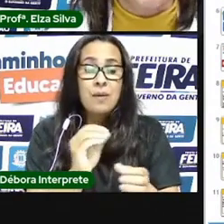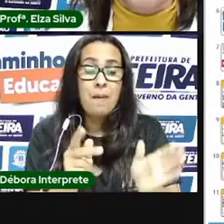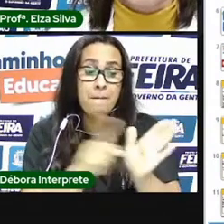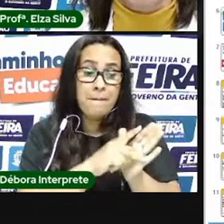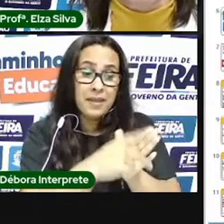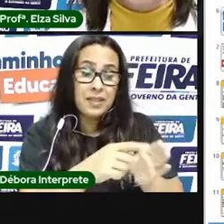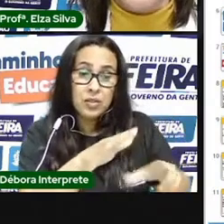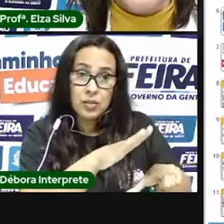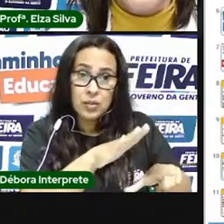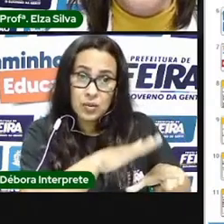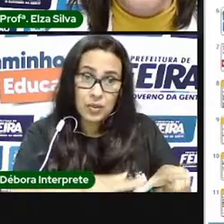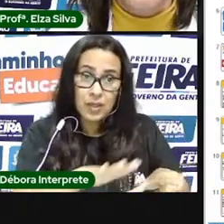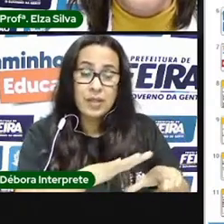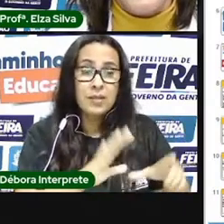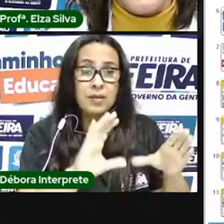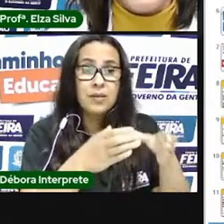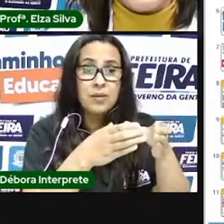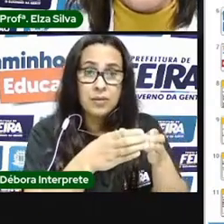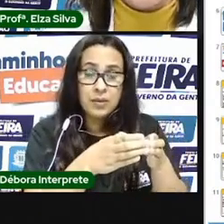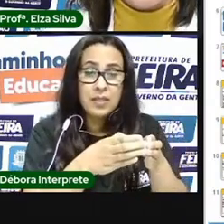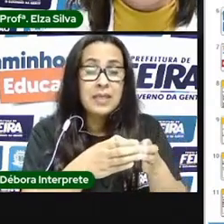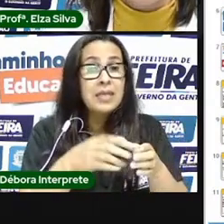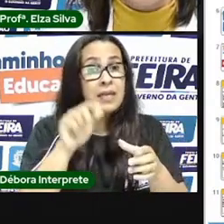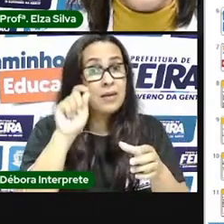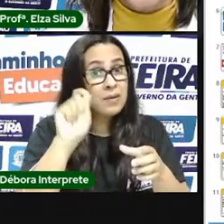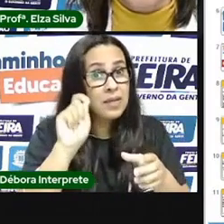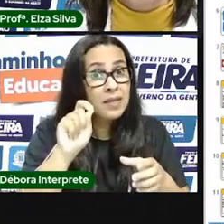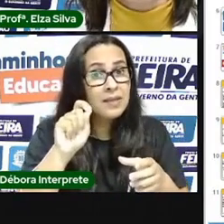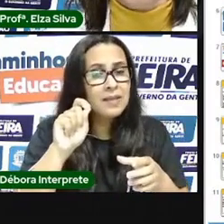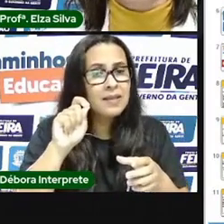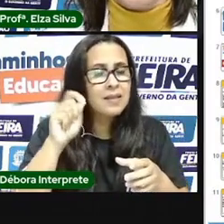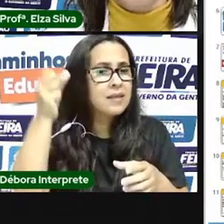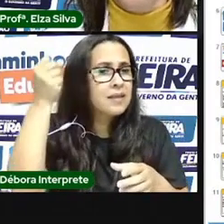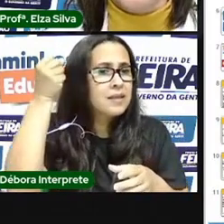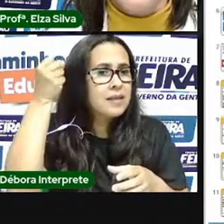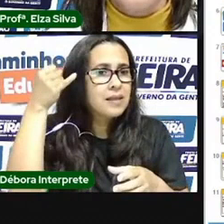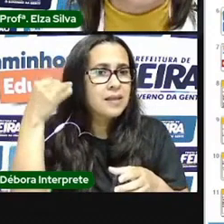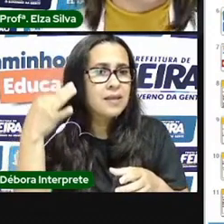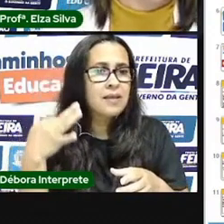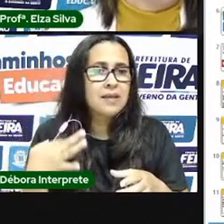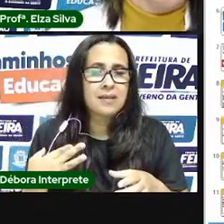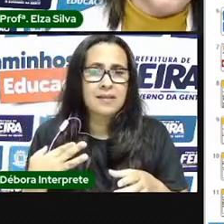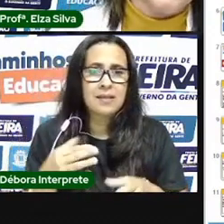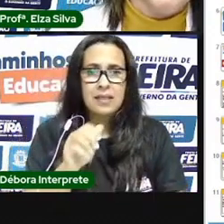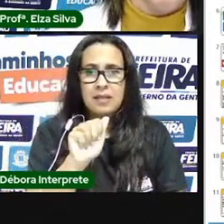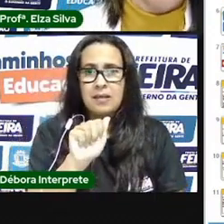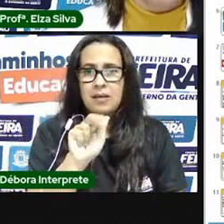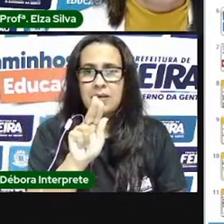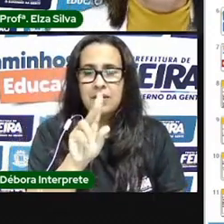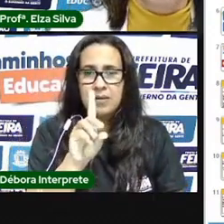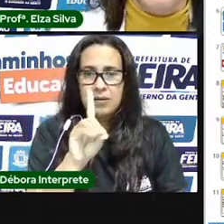termo muito conhecido de vocês e ela é uma linguagem considerada audiovisual justamente porque